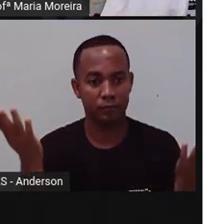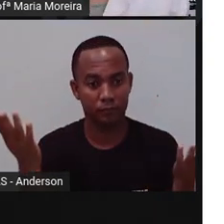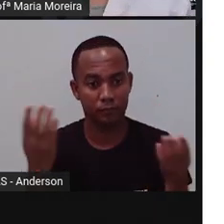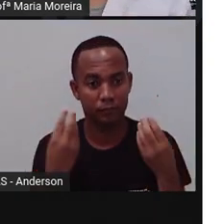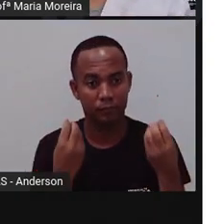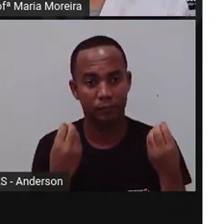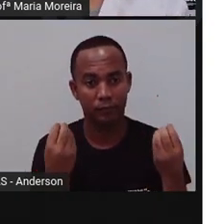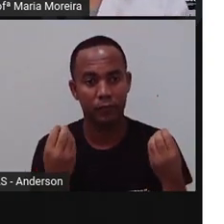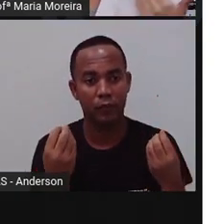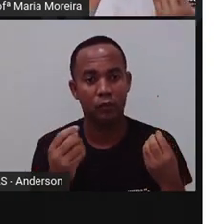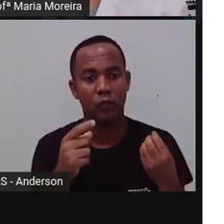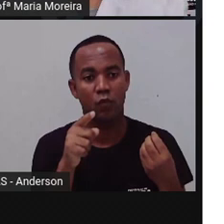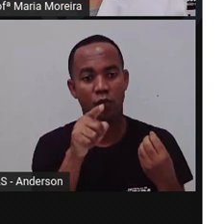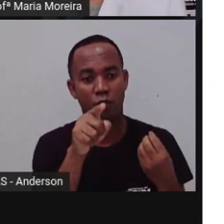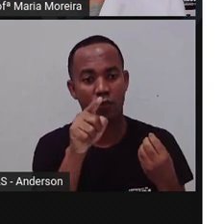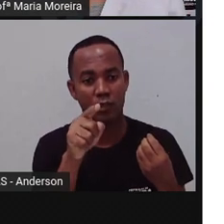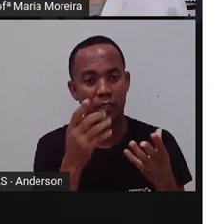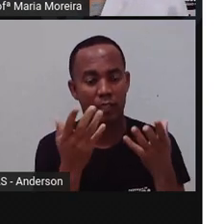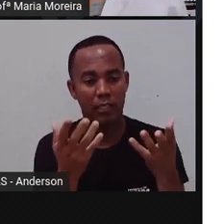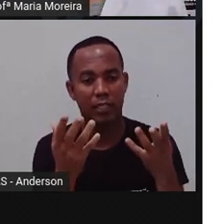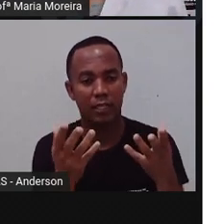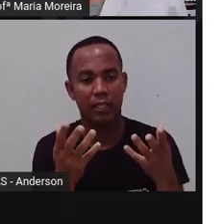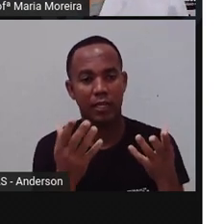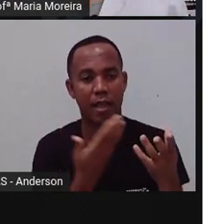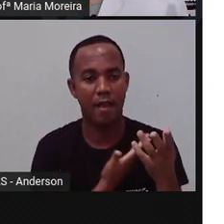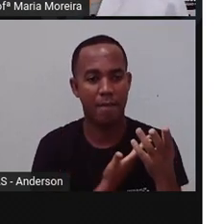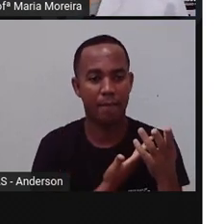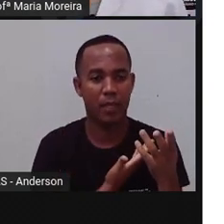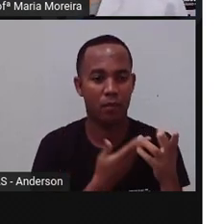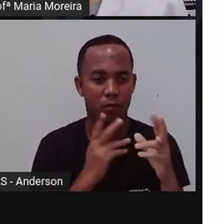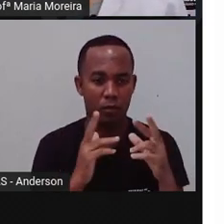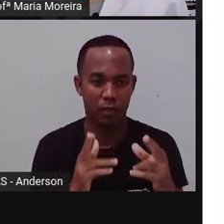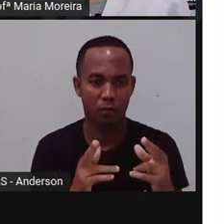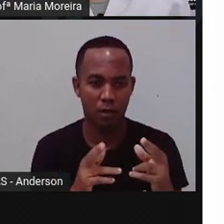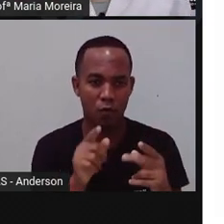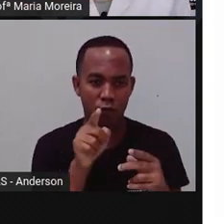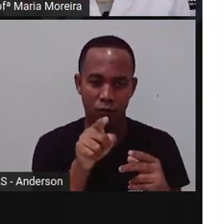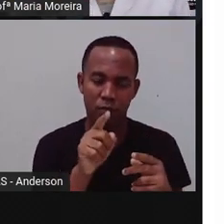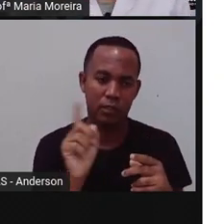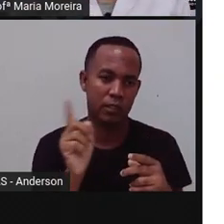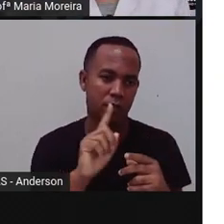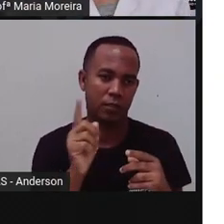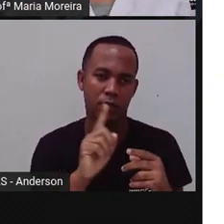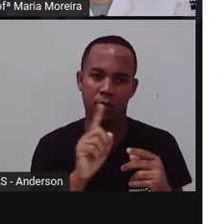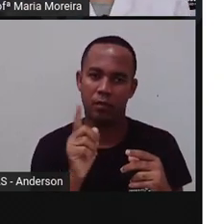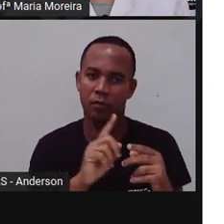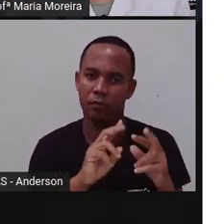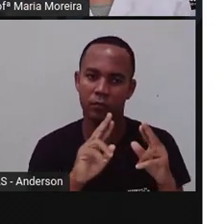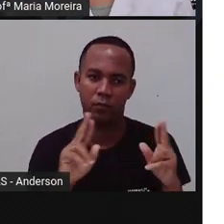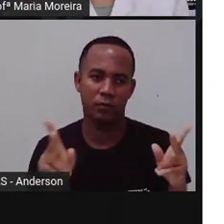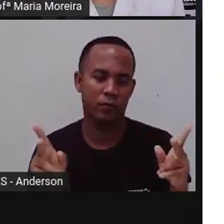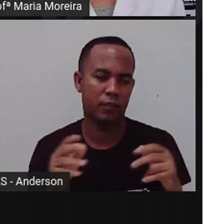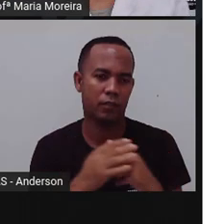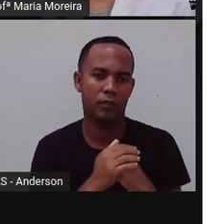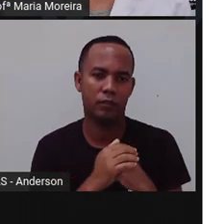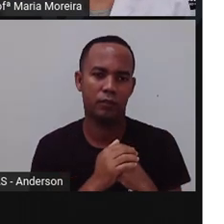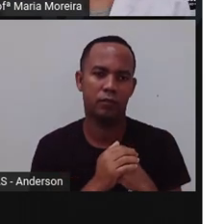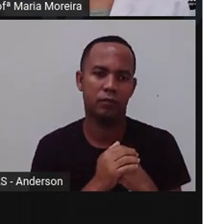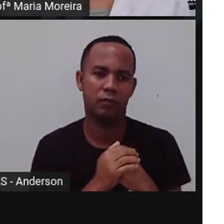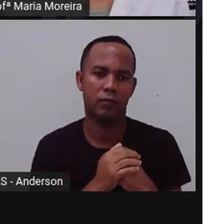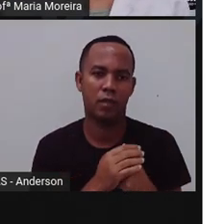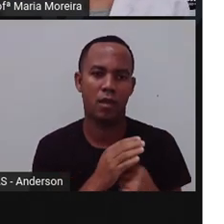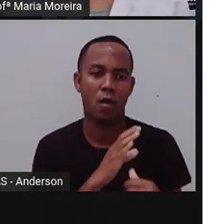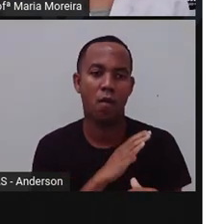como é que você quer que os seus colegas sejam iguais a você? Entendeu? Se nem os cinco dedinhos são iguais, quem dirá? Os nossos